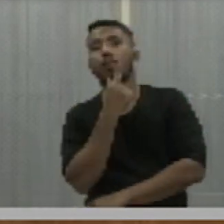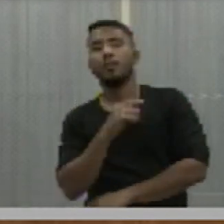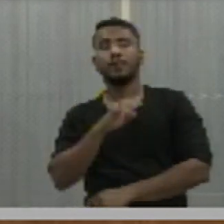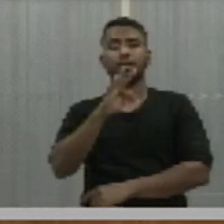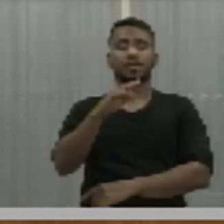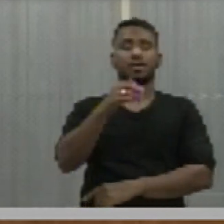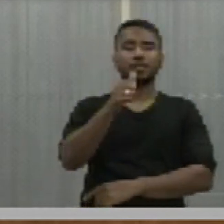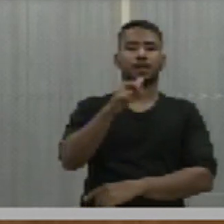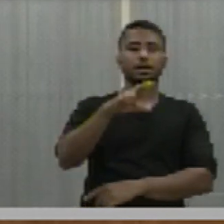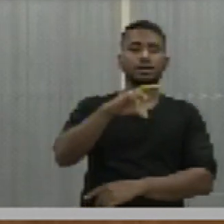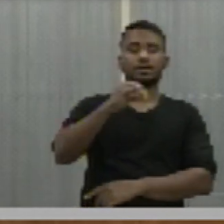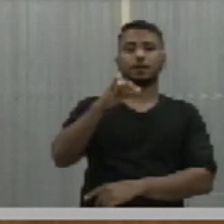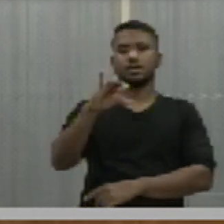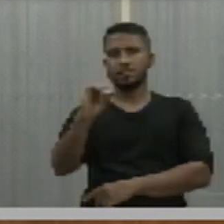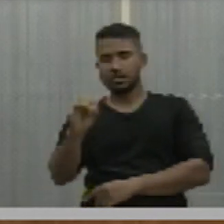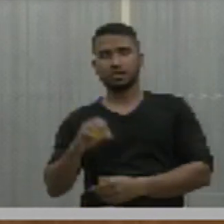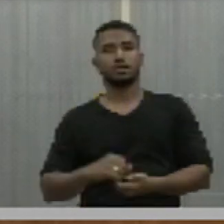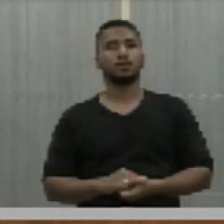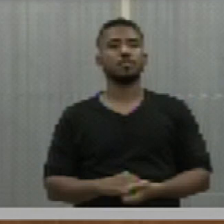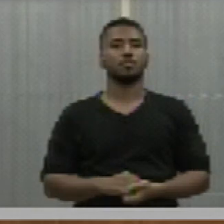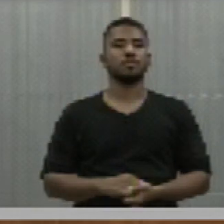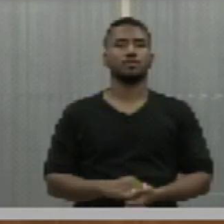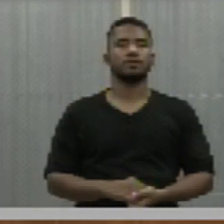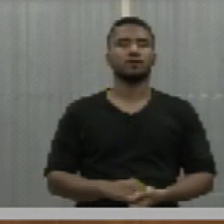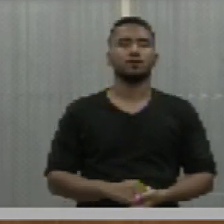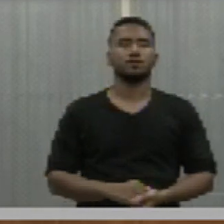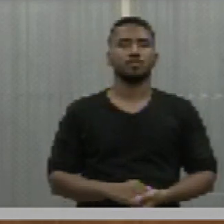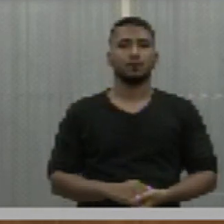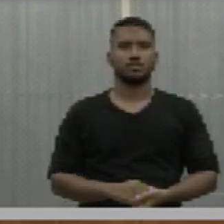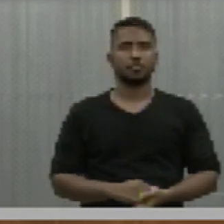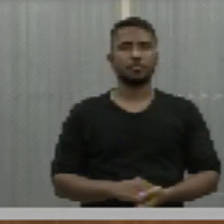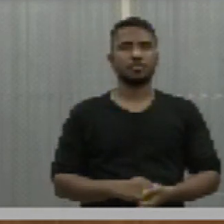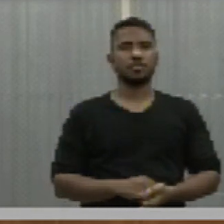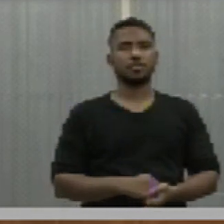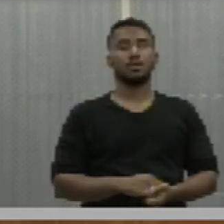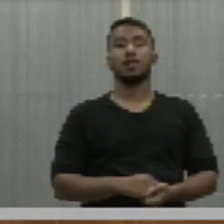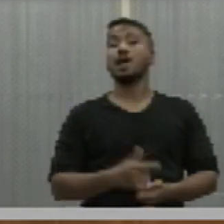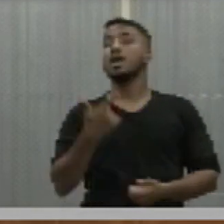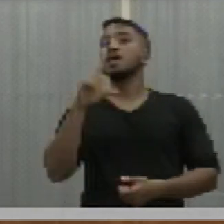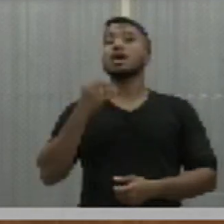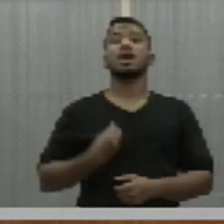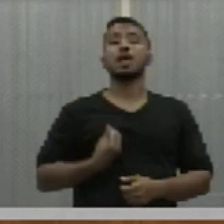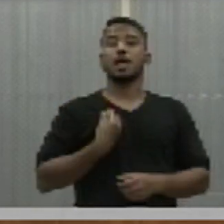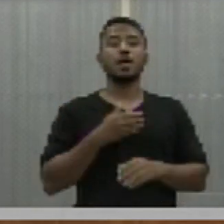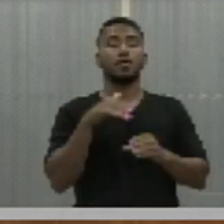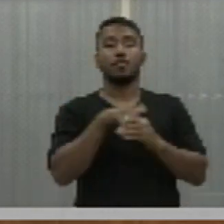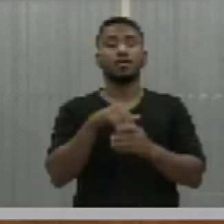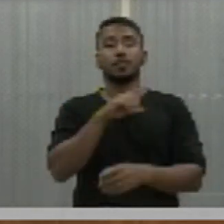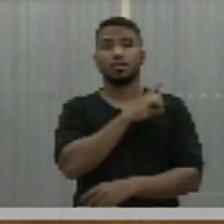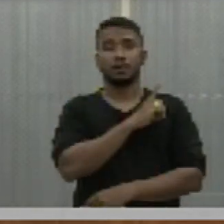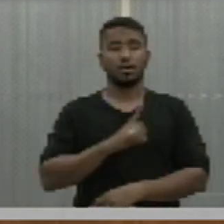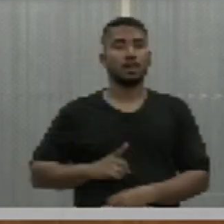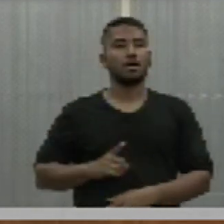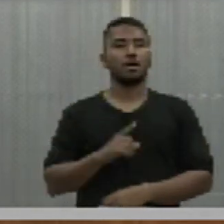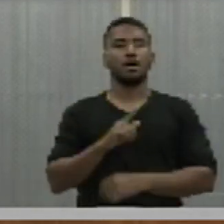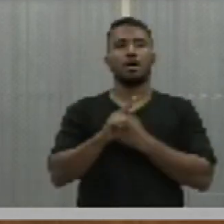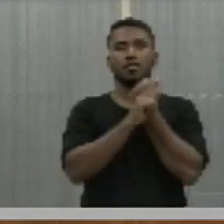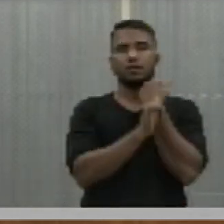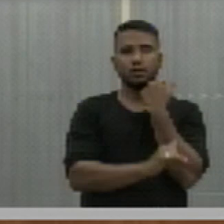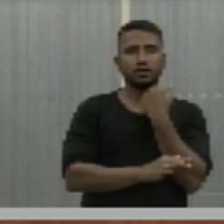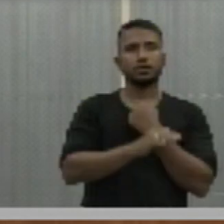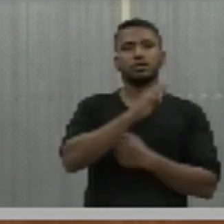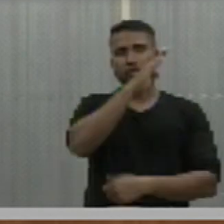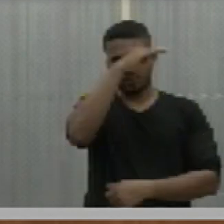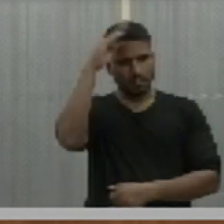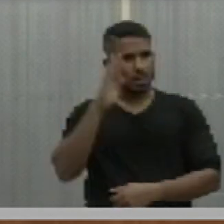Tarciso de Melo Freire e da Uso Providência. Participaram desta votação os senhores deputados Adul Gil, Bárbara do Firmino, doutor Filipe